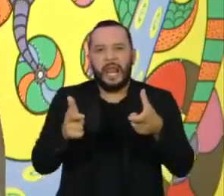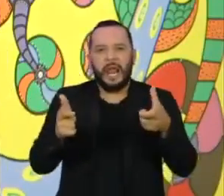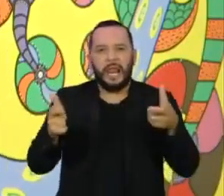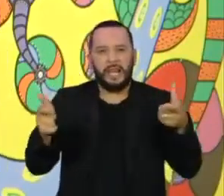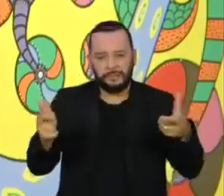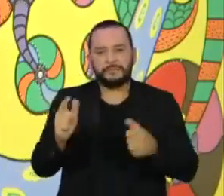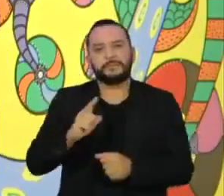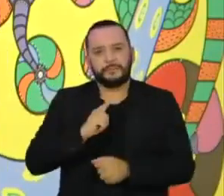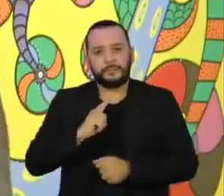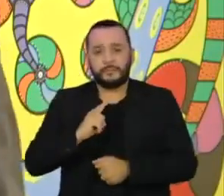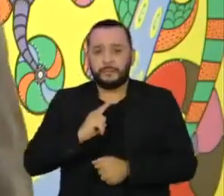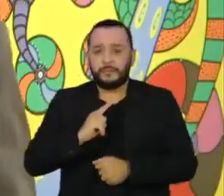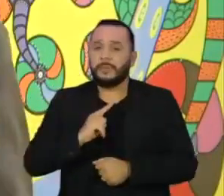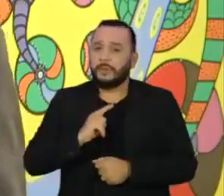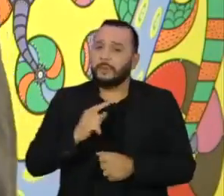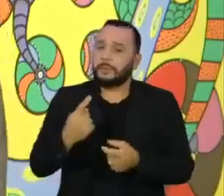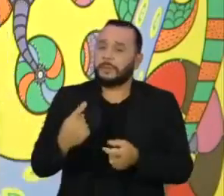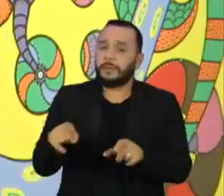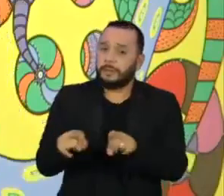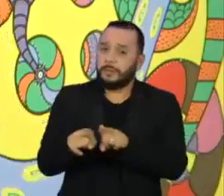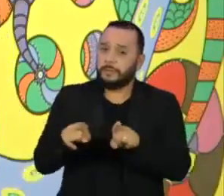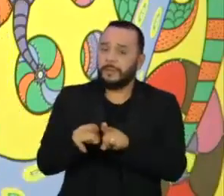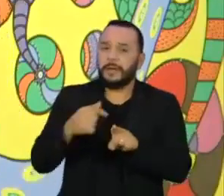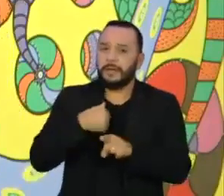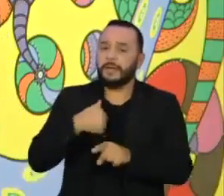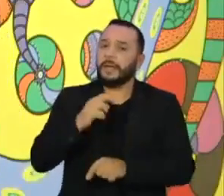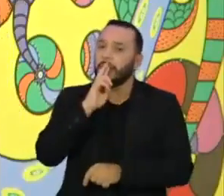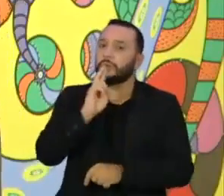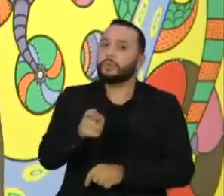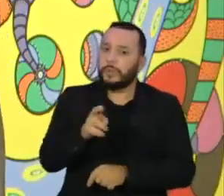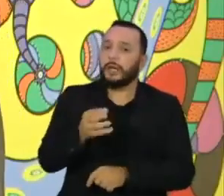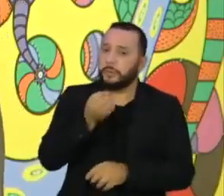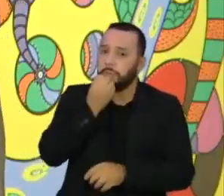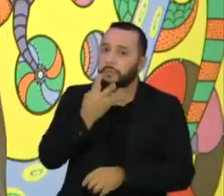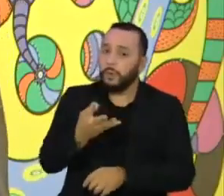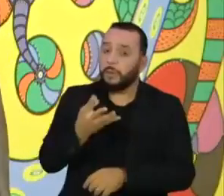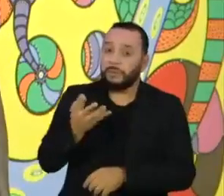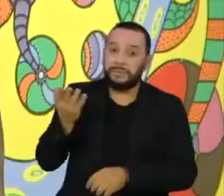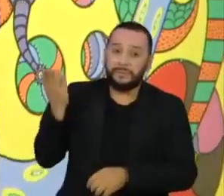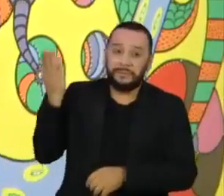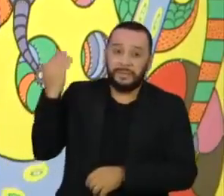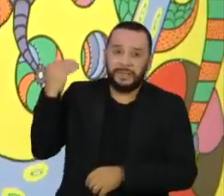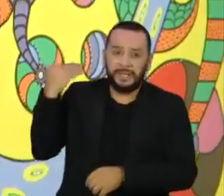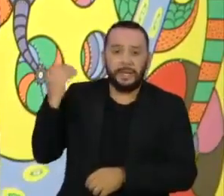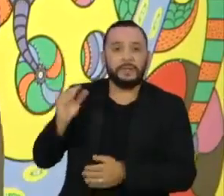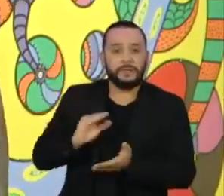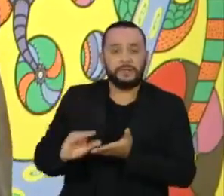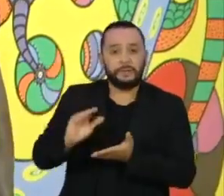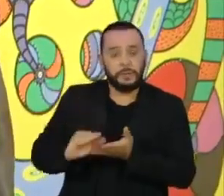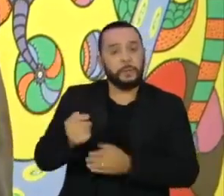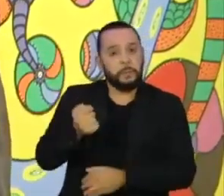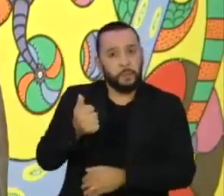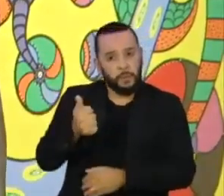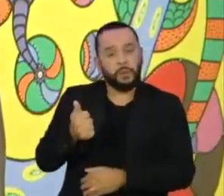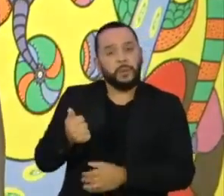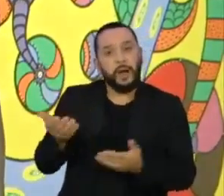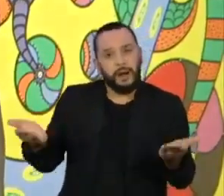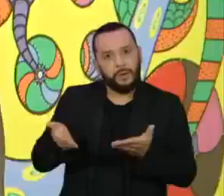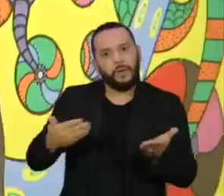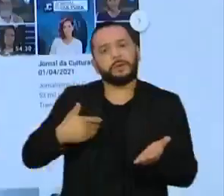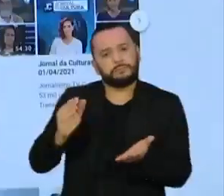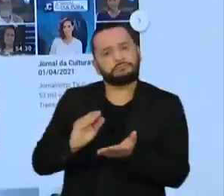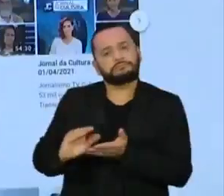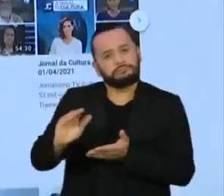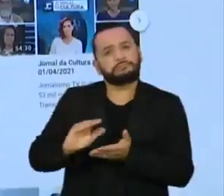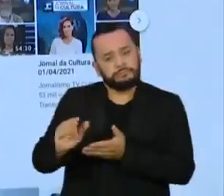resultados de receita, que no começo era nada e hoje já é significativamente